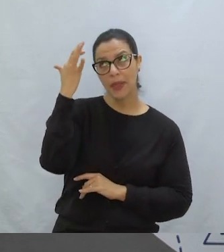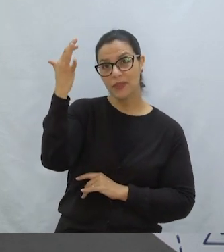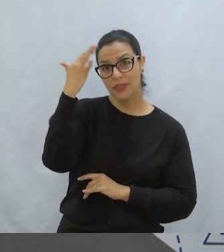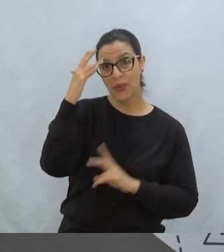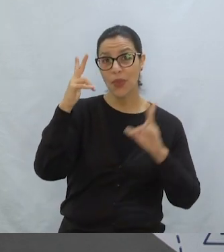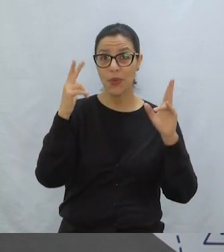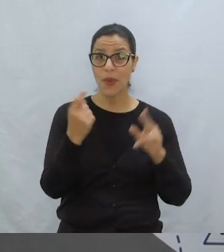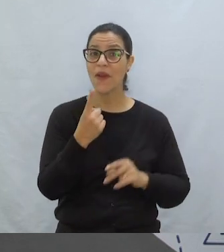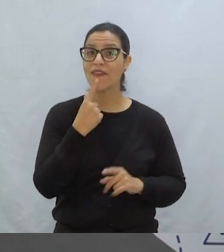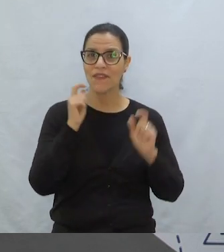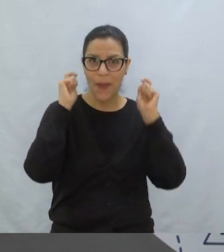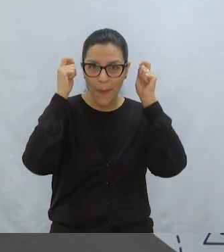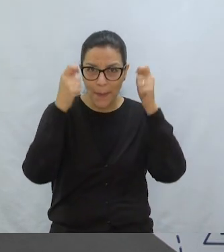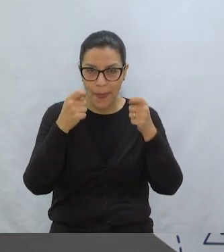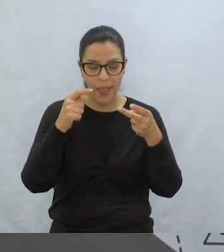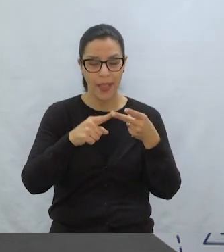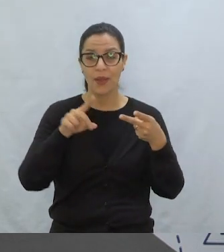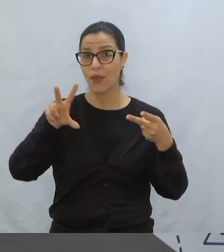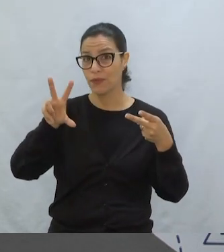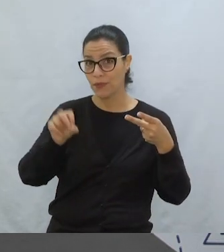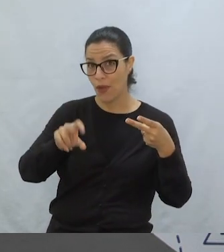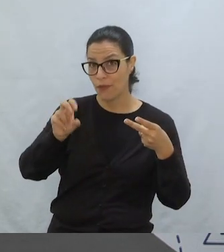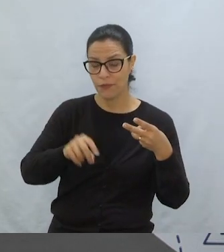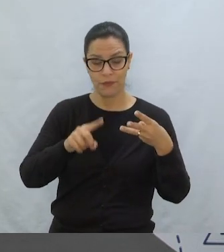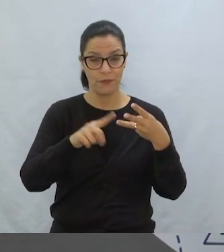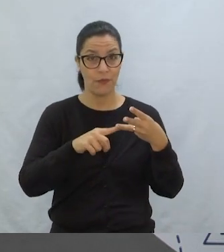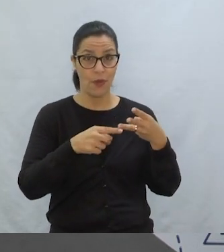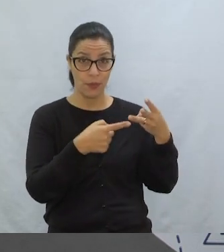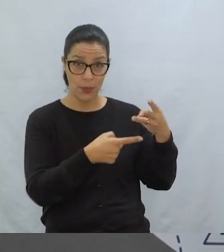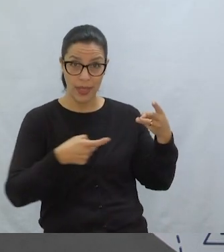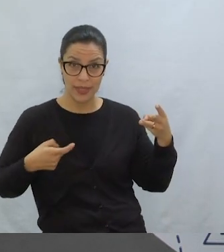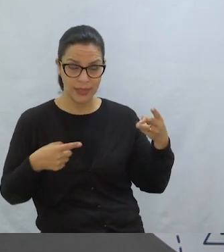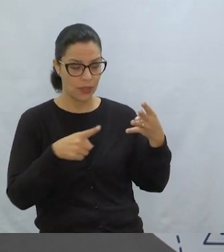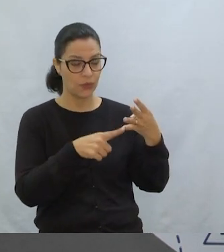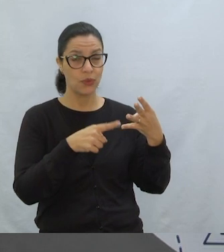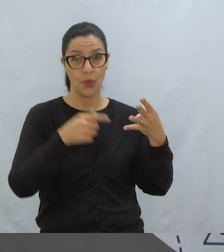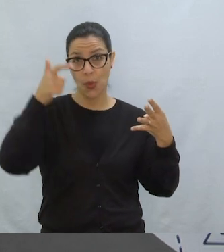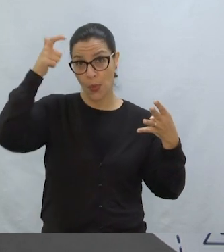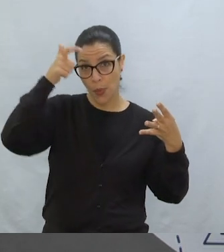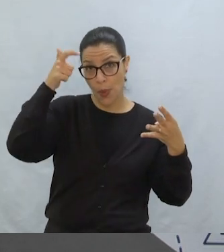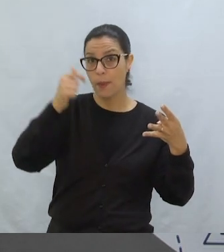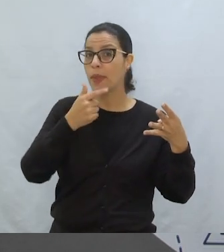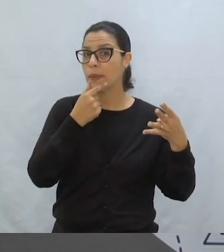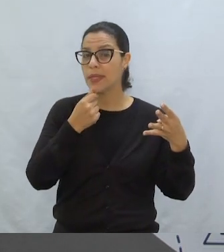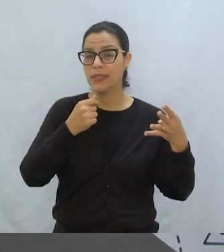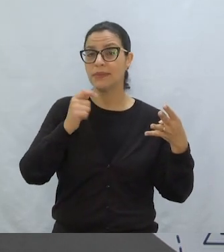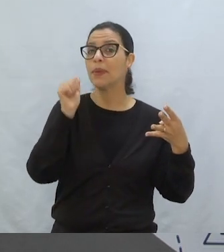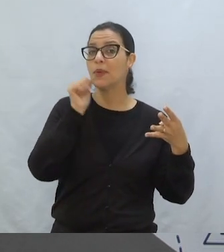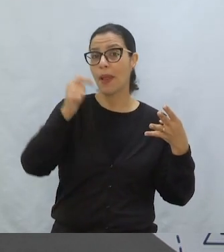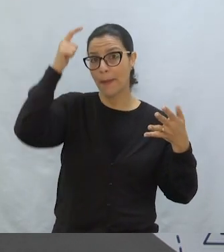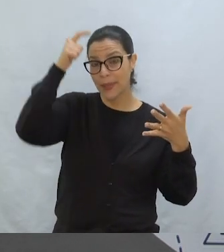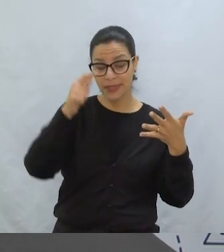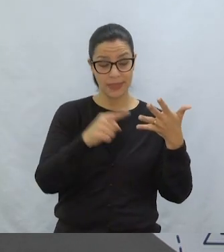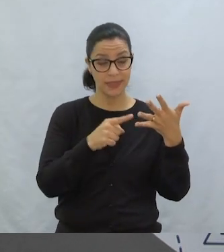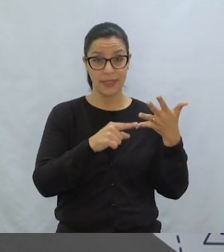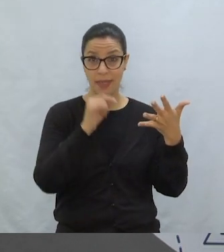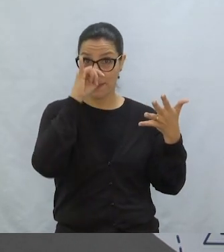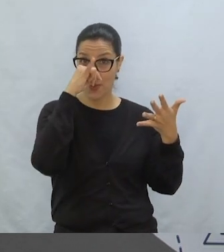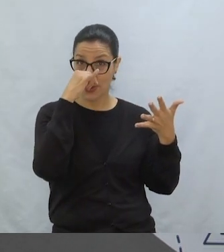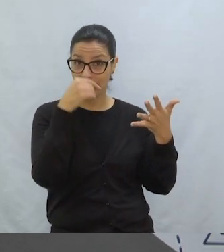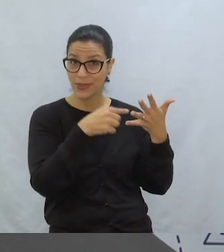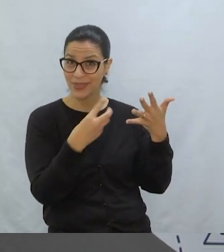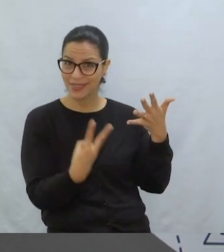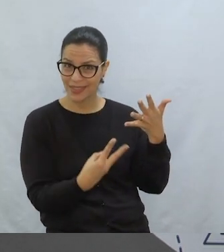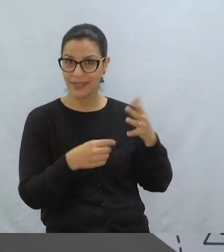imaginário Como a chapeuzinho vermelho Sua avó E o caçador O príncipe, a princesa E os três